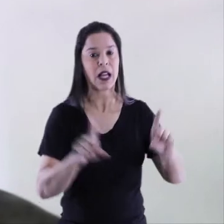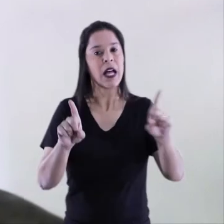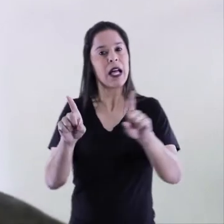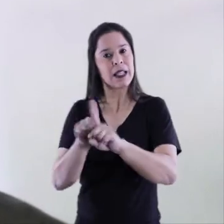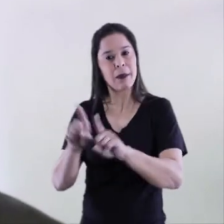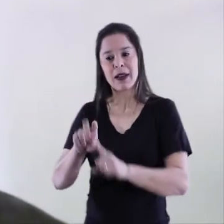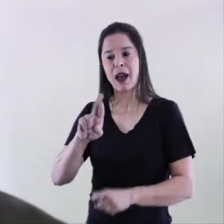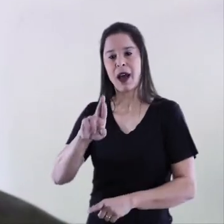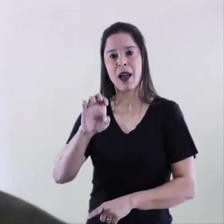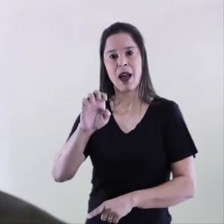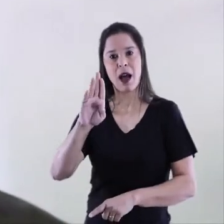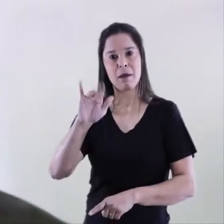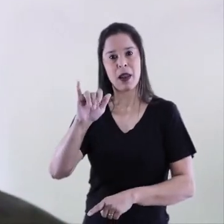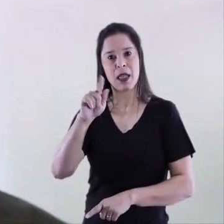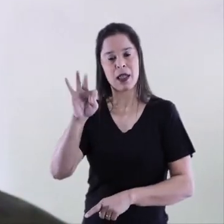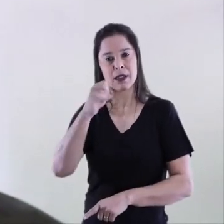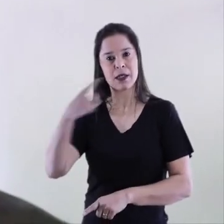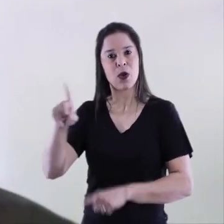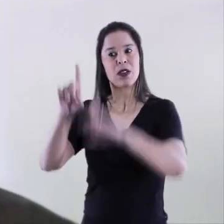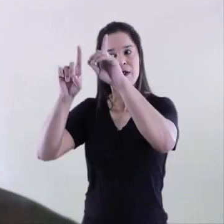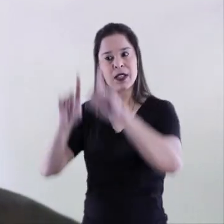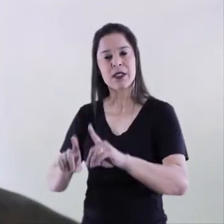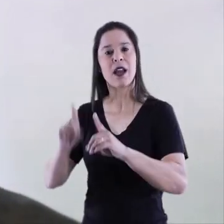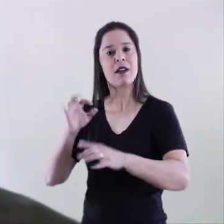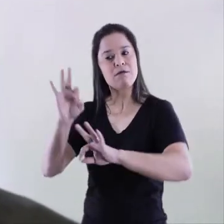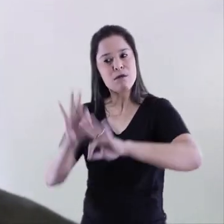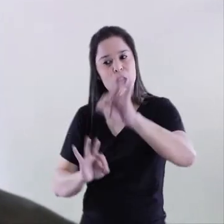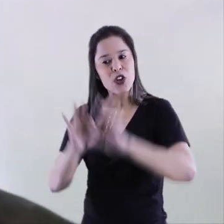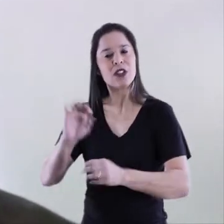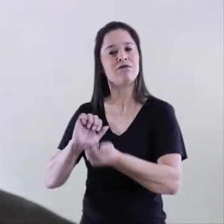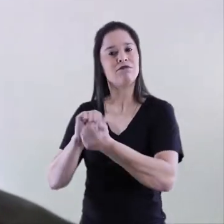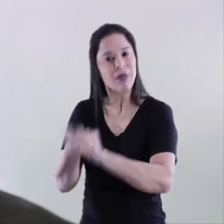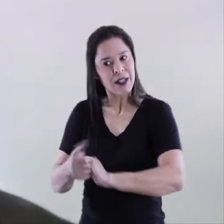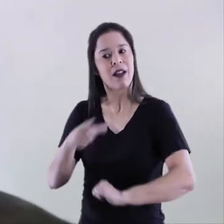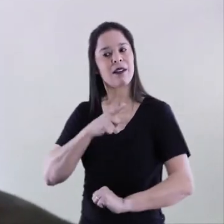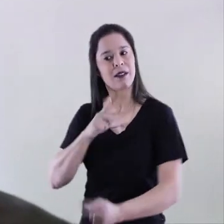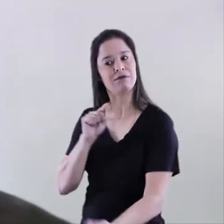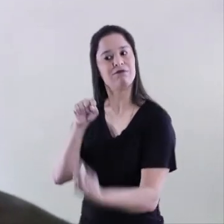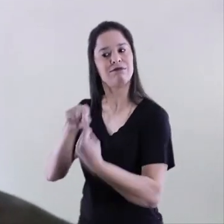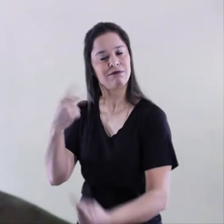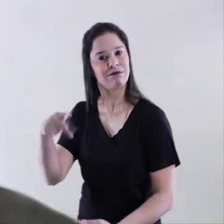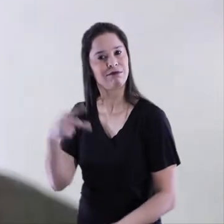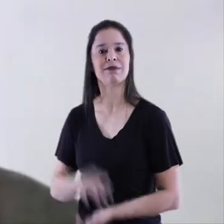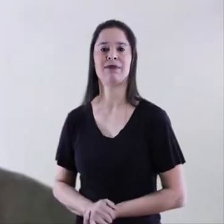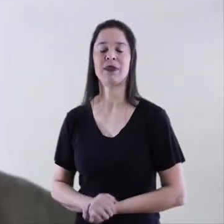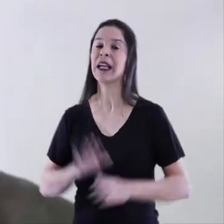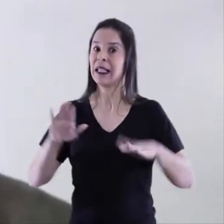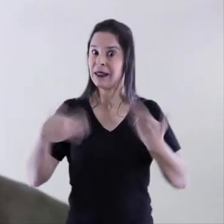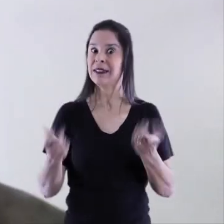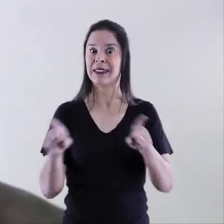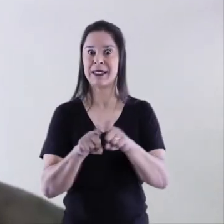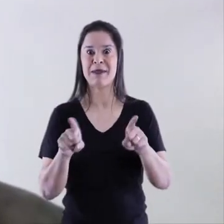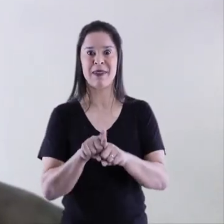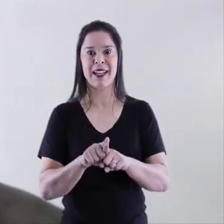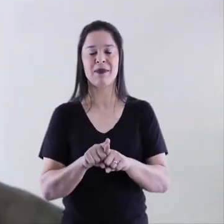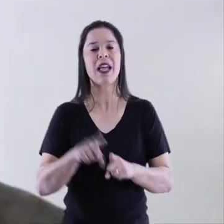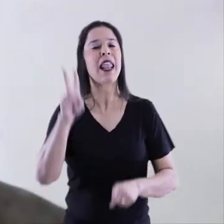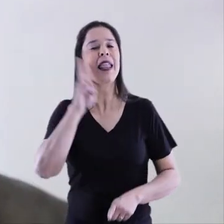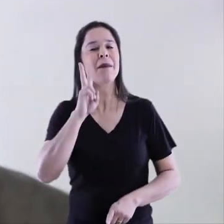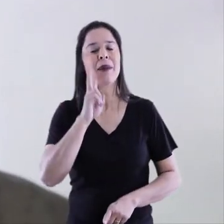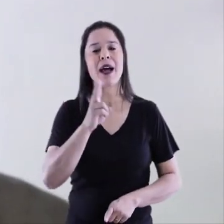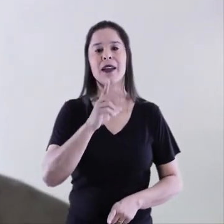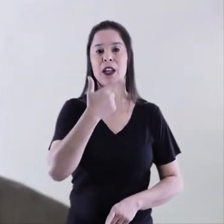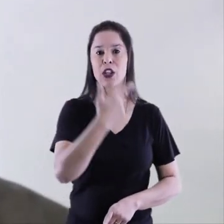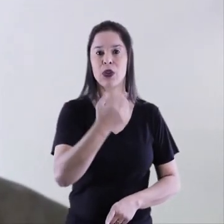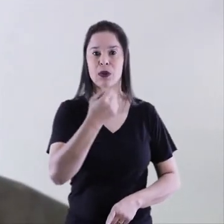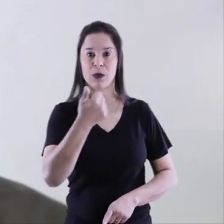na reabilitação de pessoas com deficiência em projetos esportivos que tenham essa finalidade. Além disso, vale lembrar